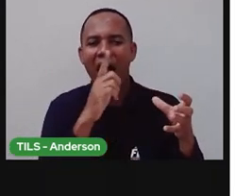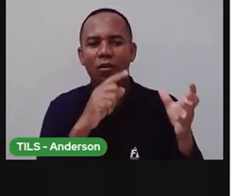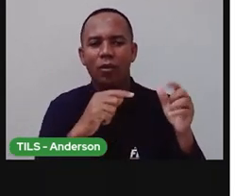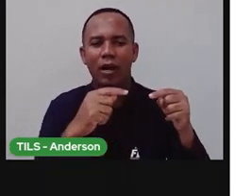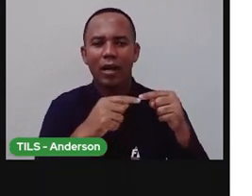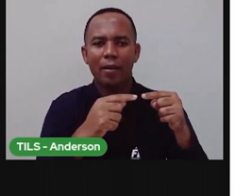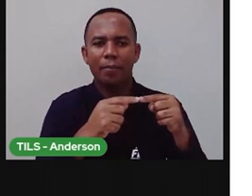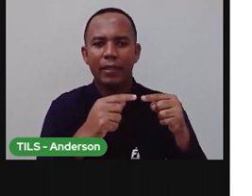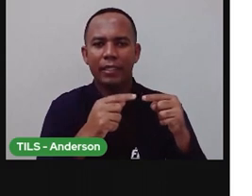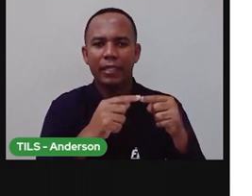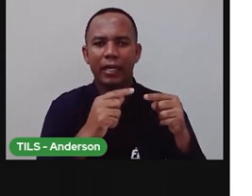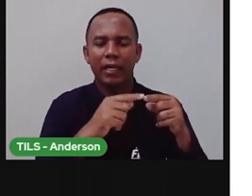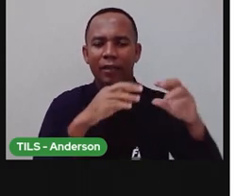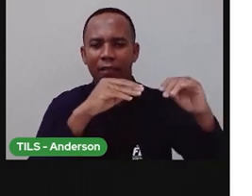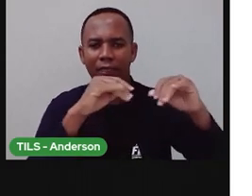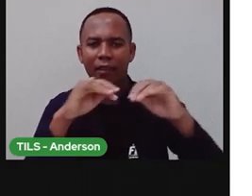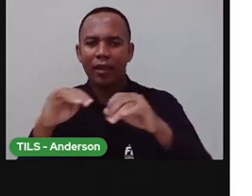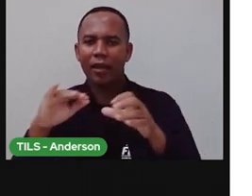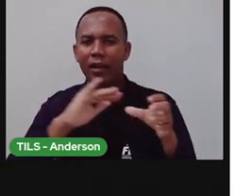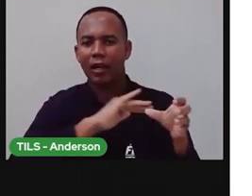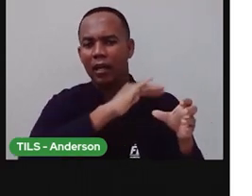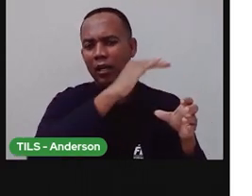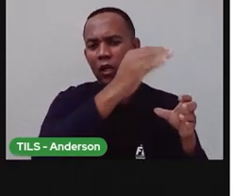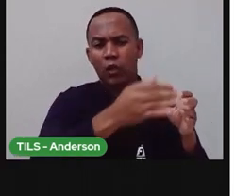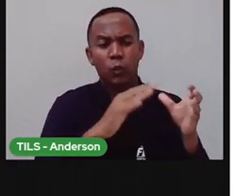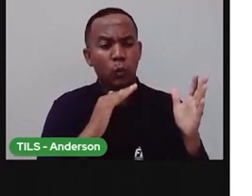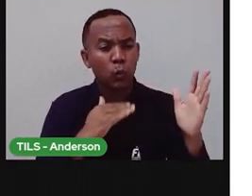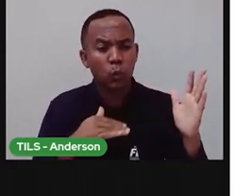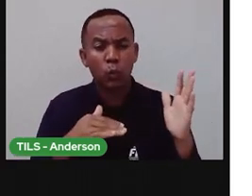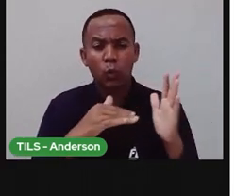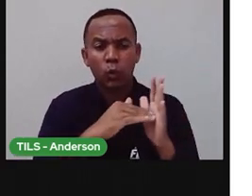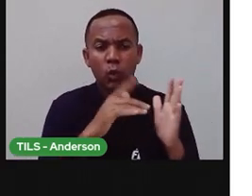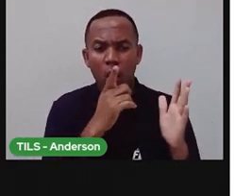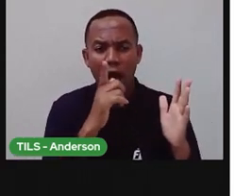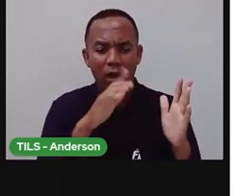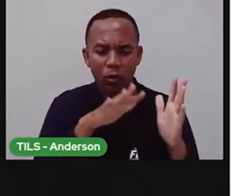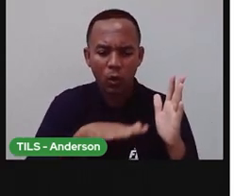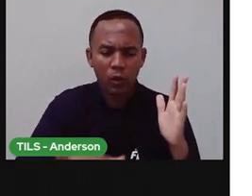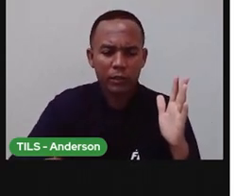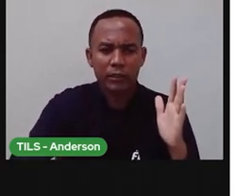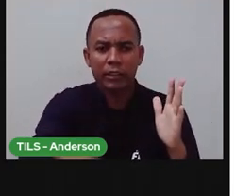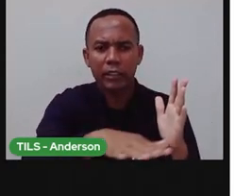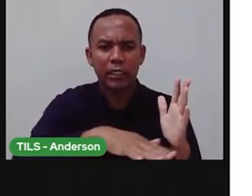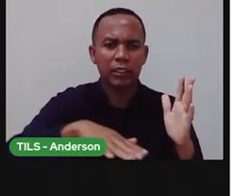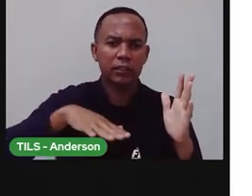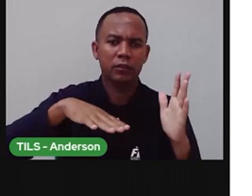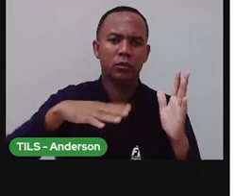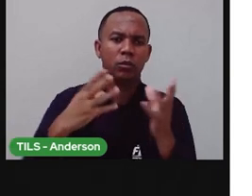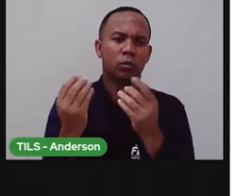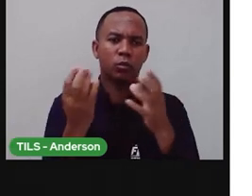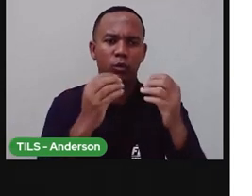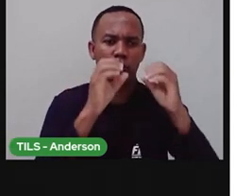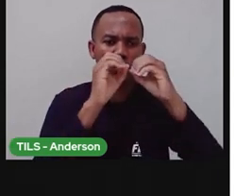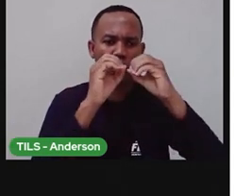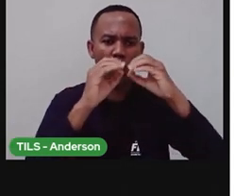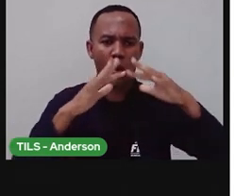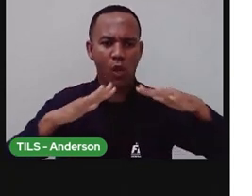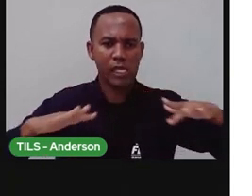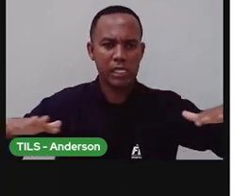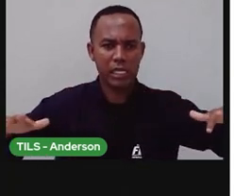camada da Terra que compreende toda a parte líquida, como oceanos. Olha quantos oceanos nós temos.